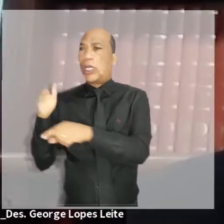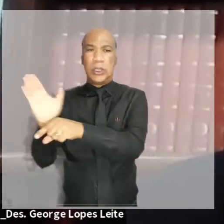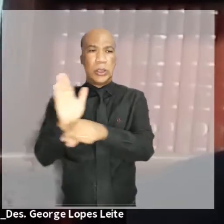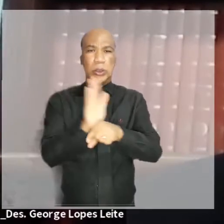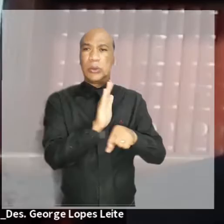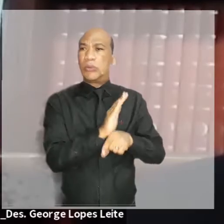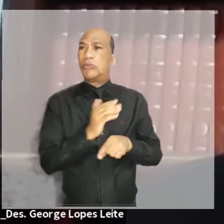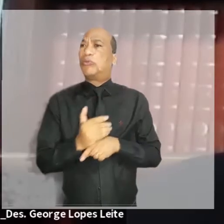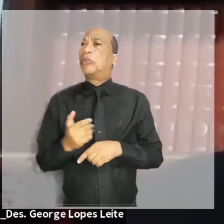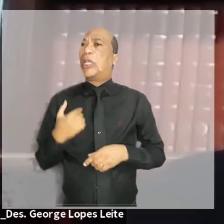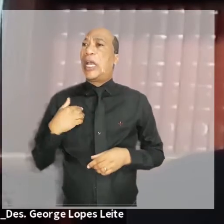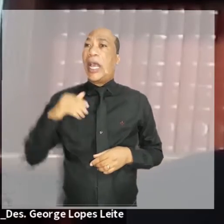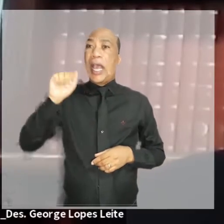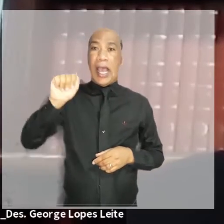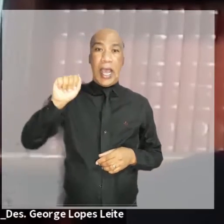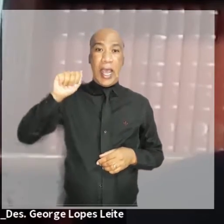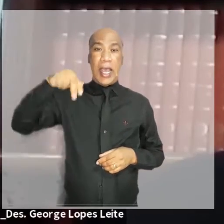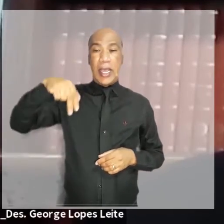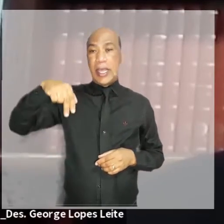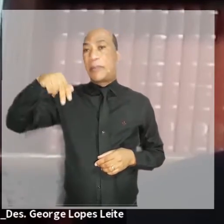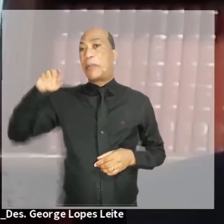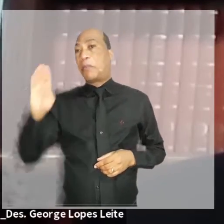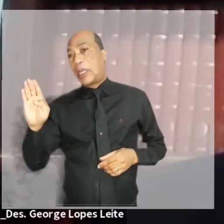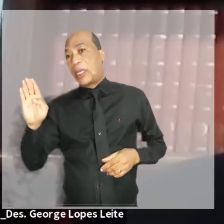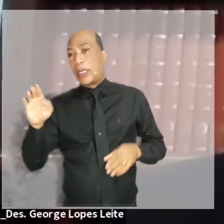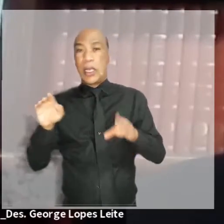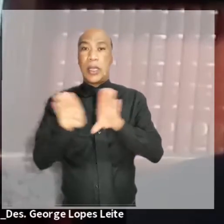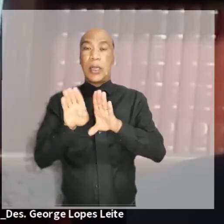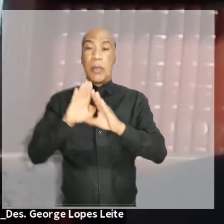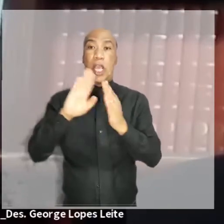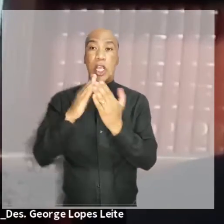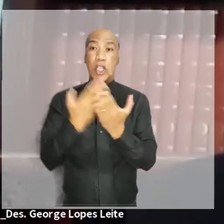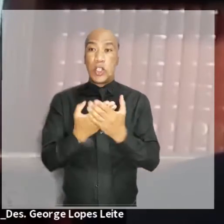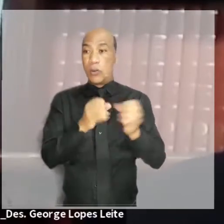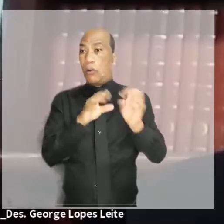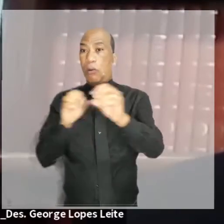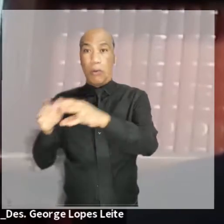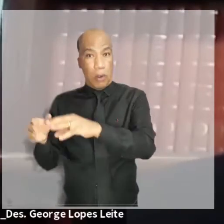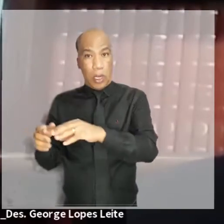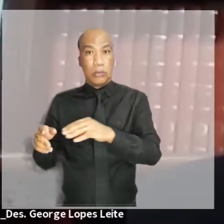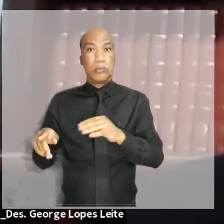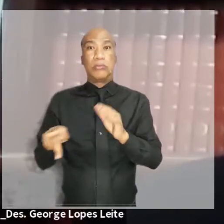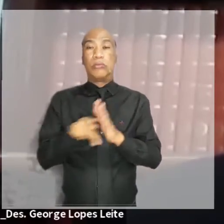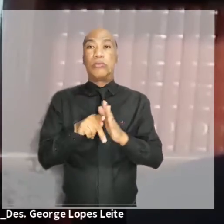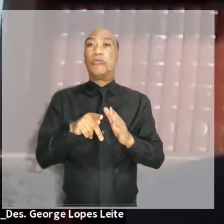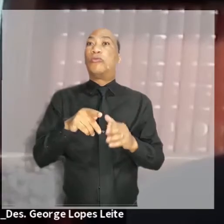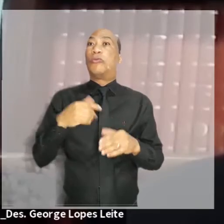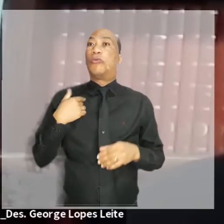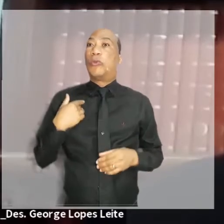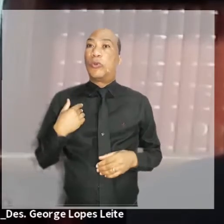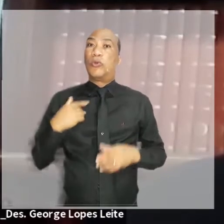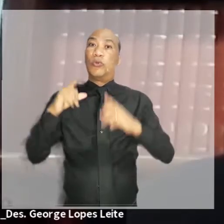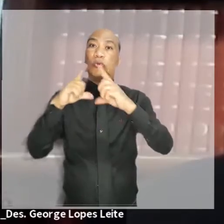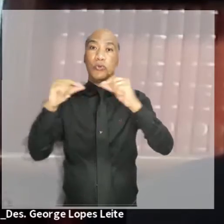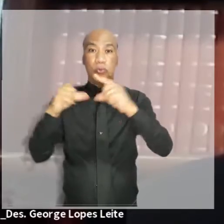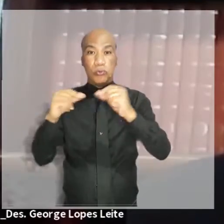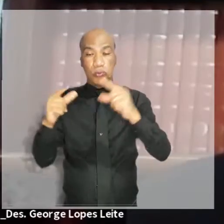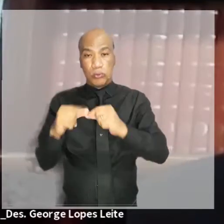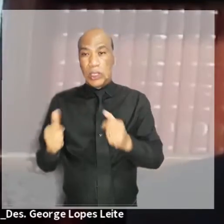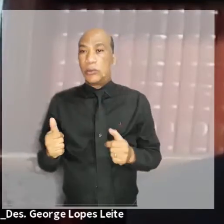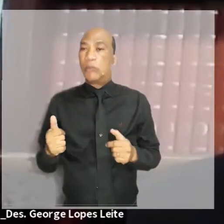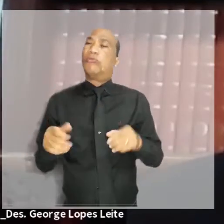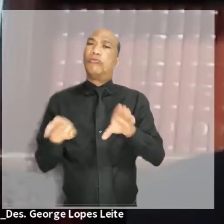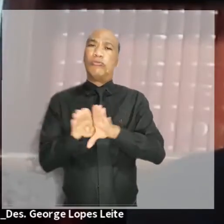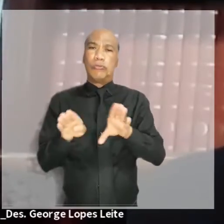patrocinadores, a Associação dos Magistrados Brasileiros, a AMB, na pessoa da doutora Renata Gil, e a Escola da Magistratura do